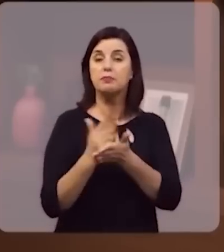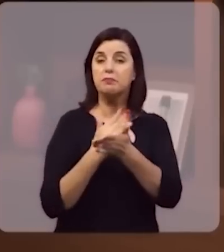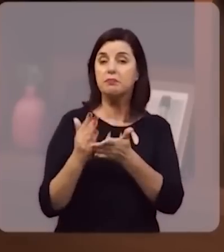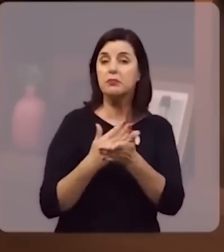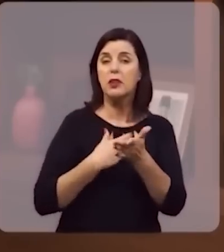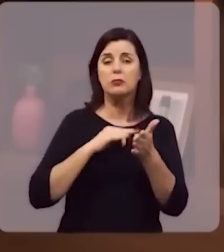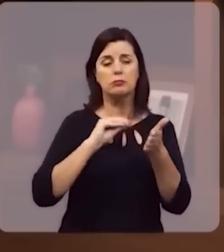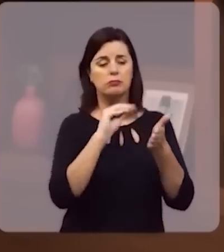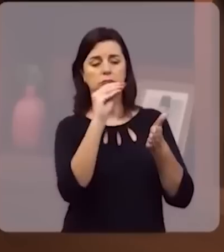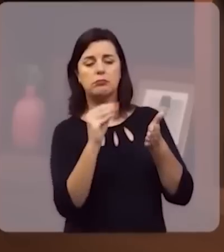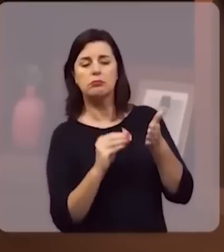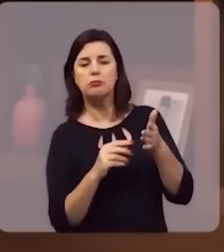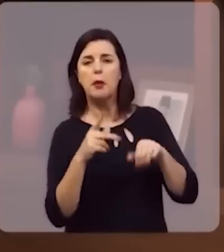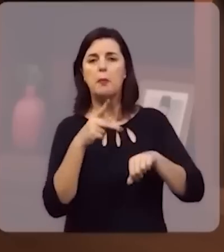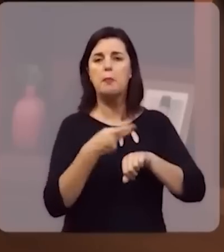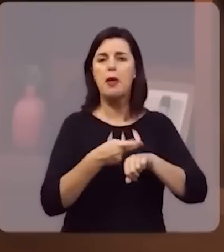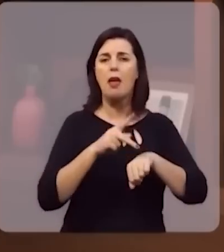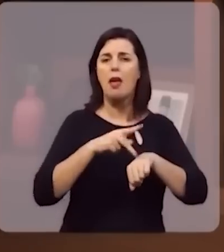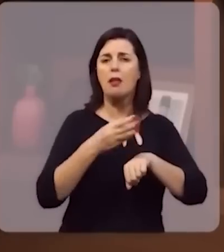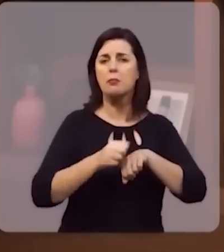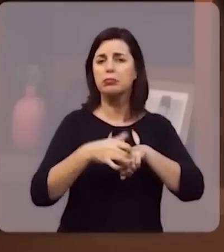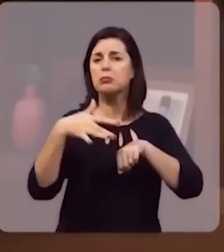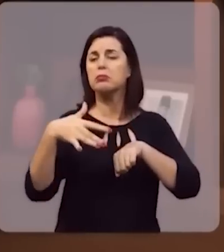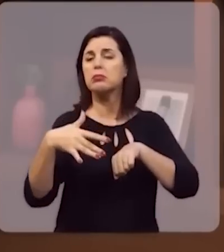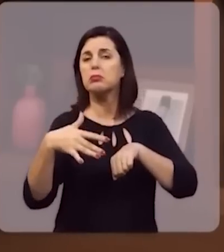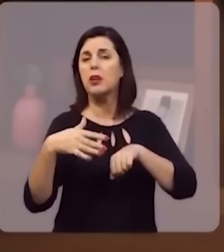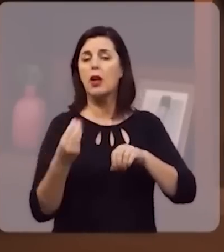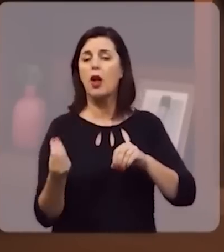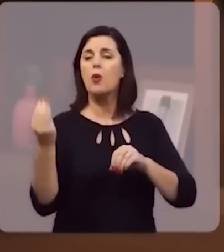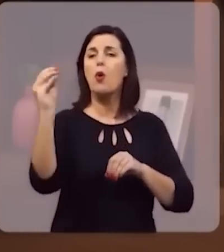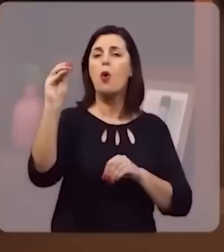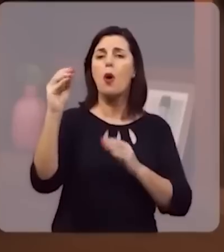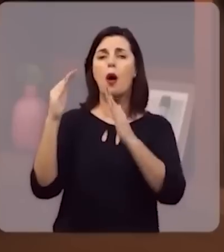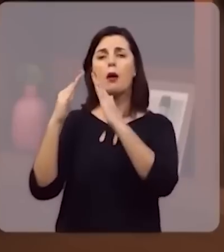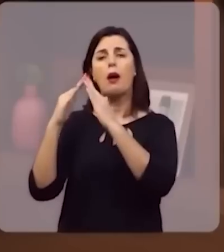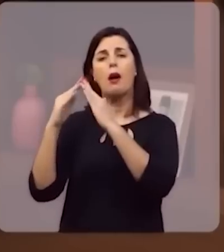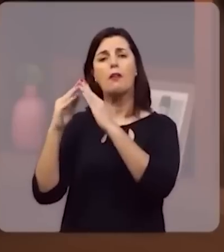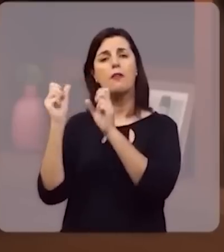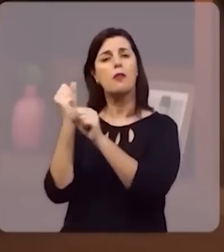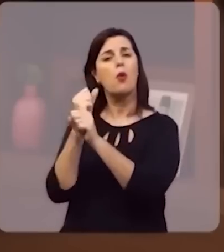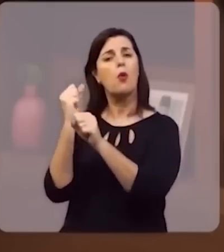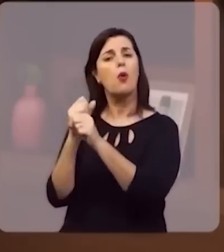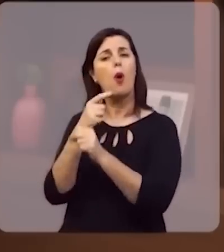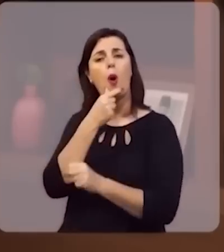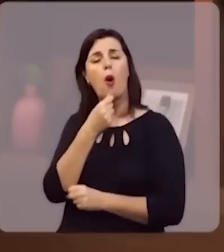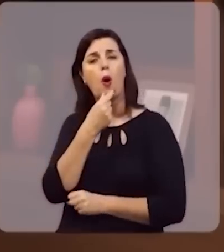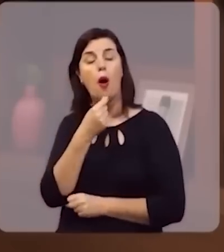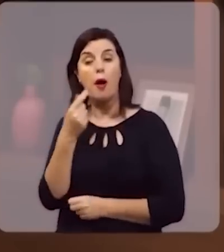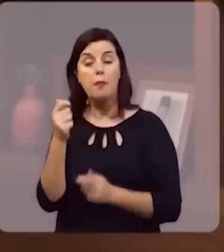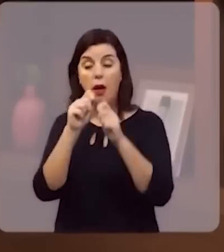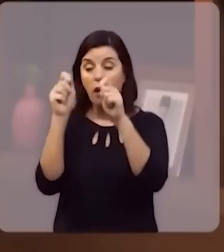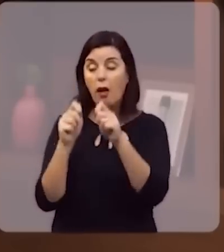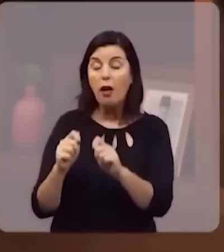deles aí bordejados de pedras preciosas, que eram colocados em templos, construídos por mãos humanas. Mas esses ídolos,